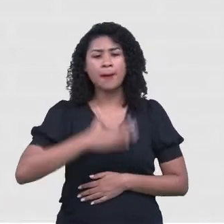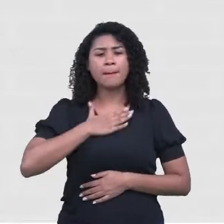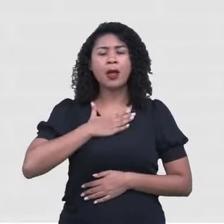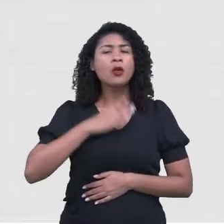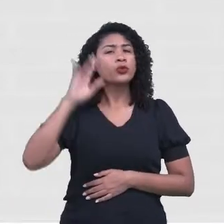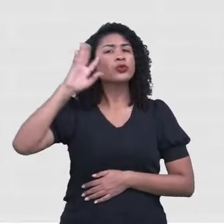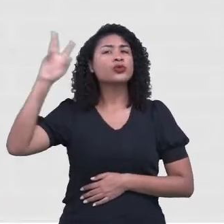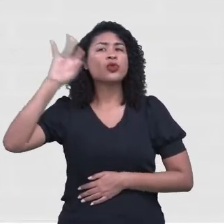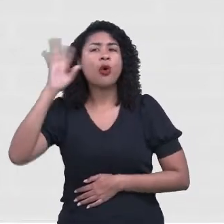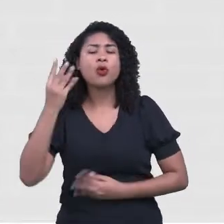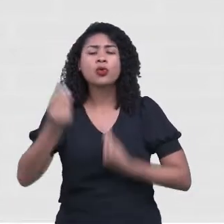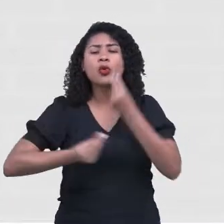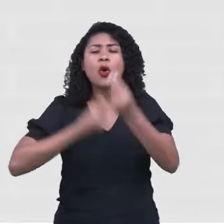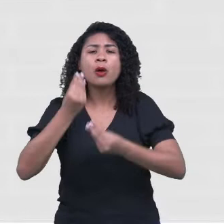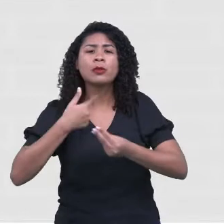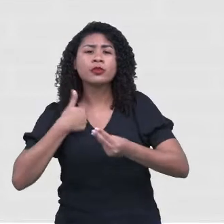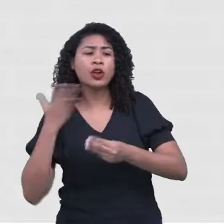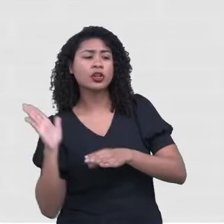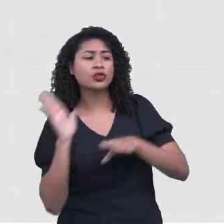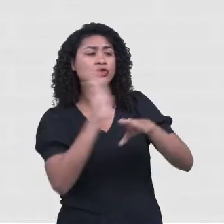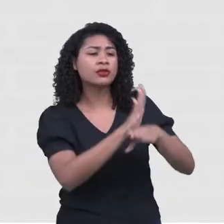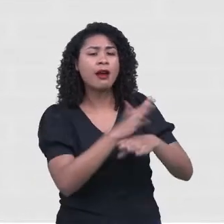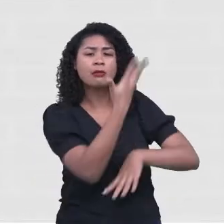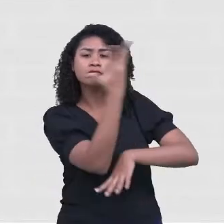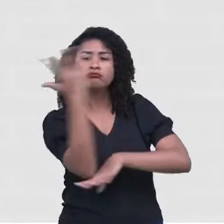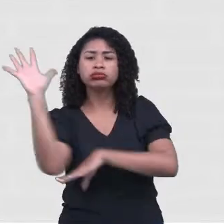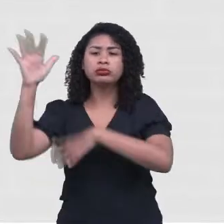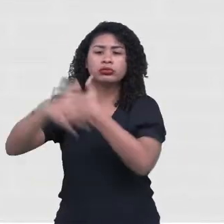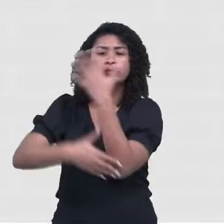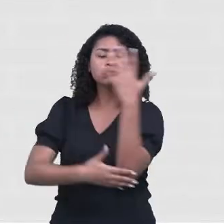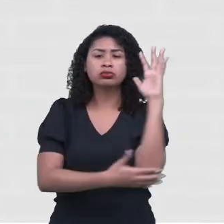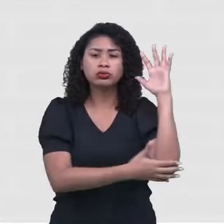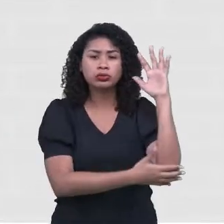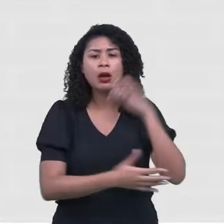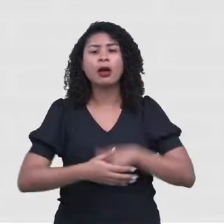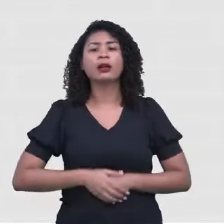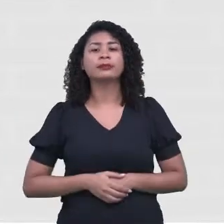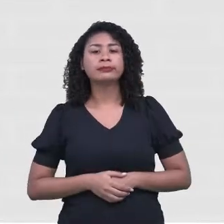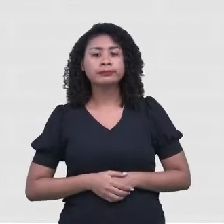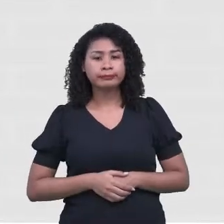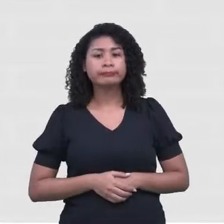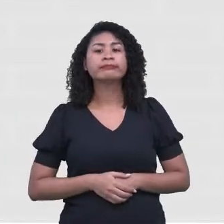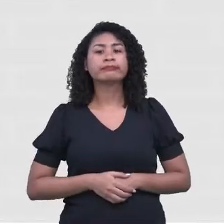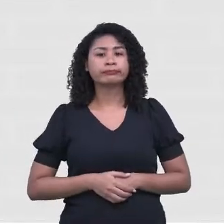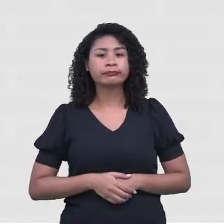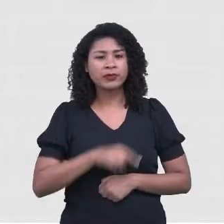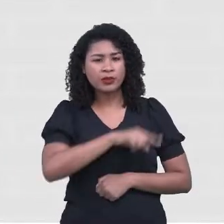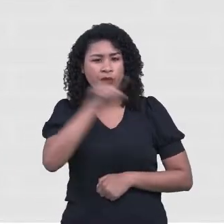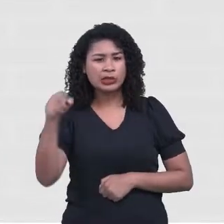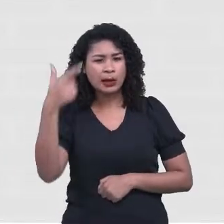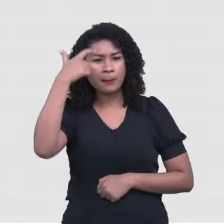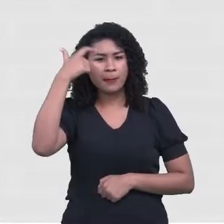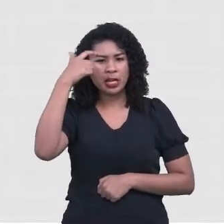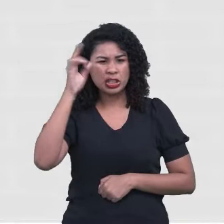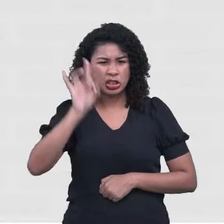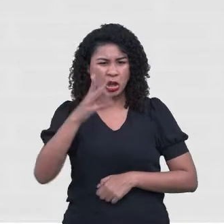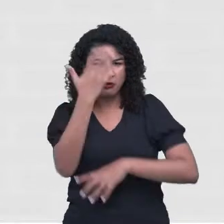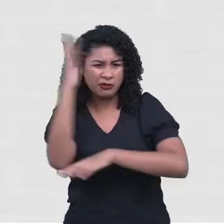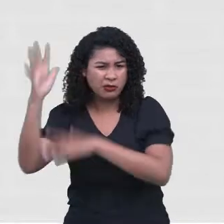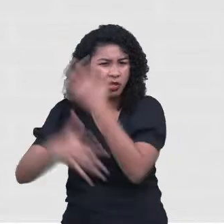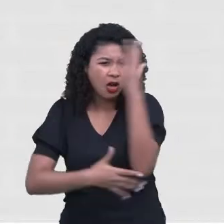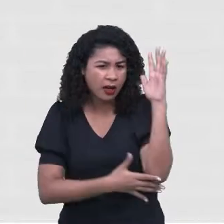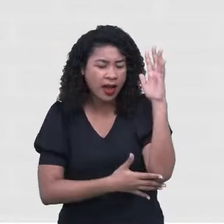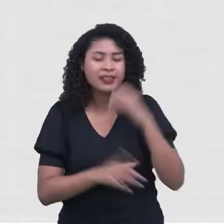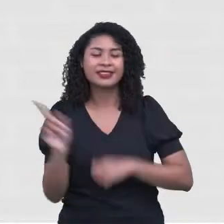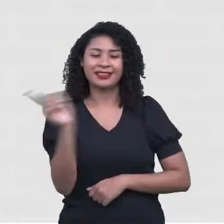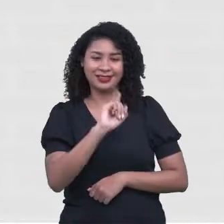posso beneficiar o meio ambiente? Quando eu falo em meio ambiente, eu sempre digo, esqueçam a floresta. Ela faz parte do